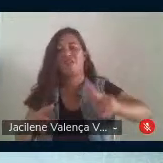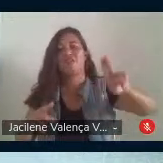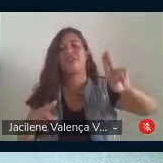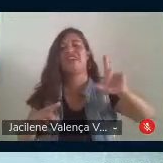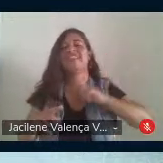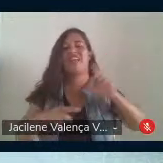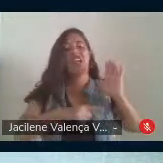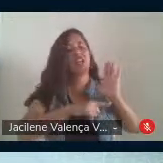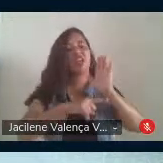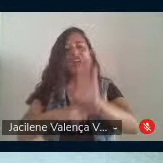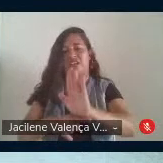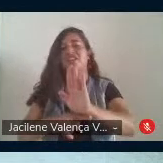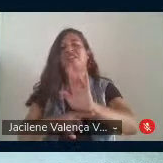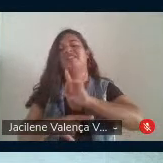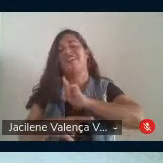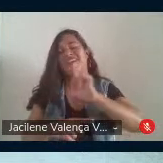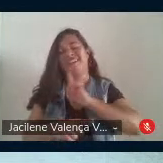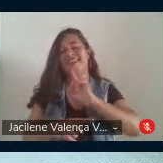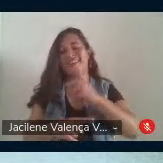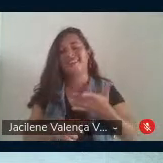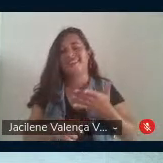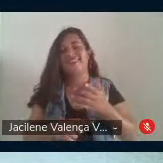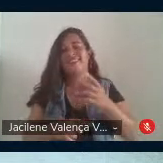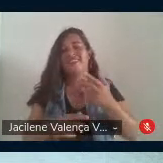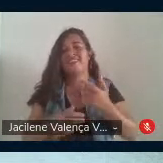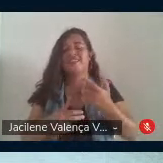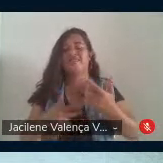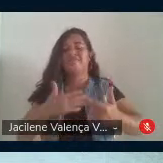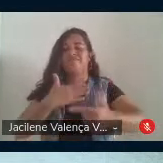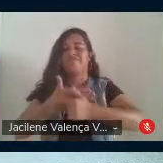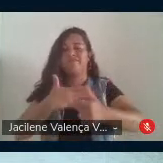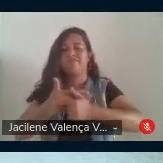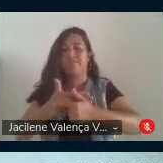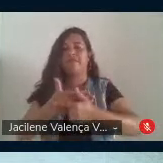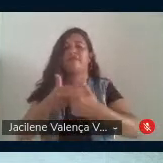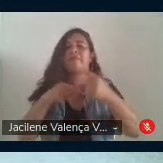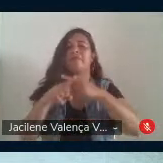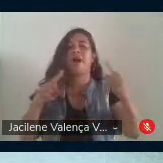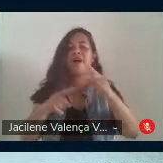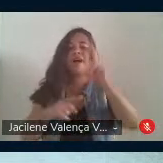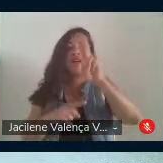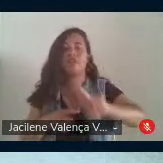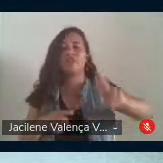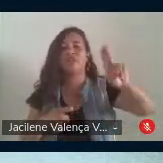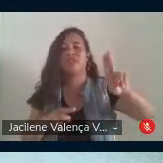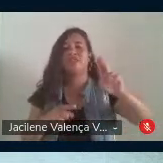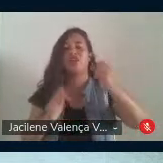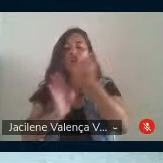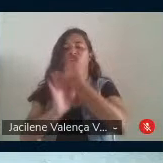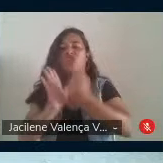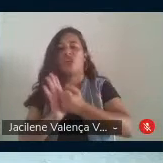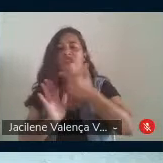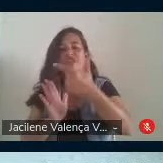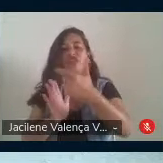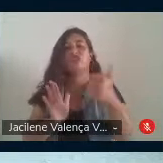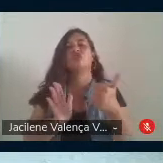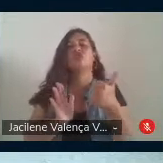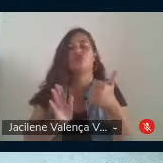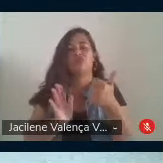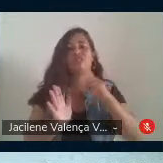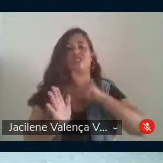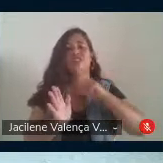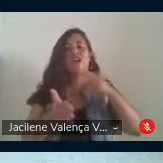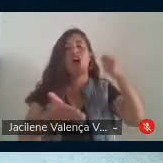significativamente em suas ações, mas a universidade do século XXI tem a